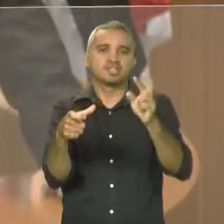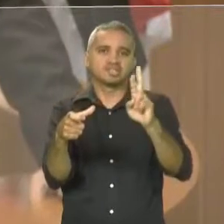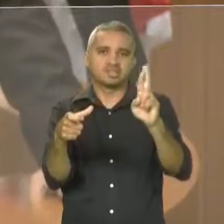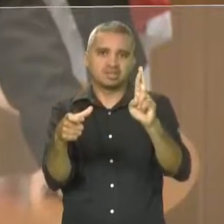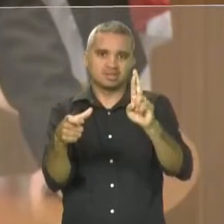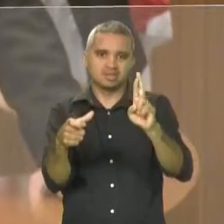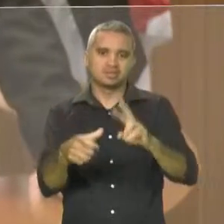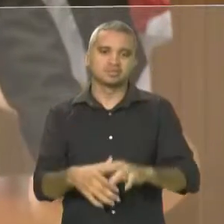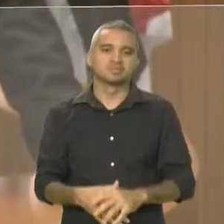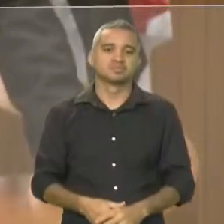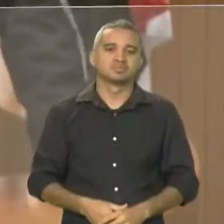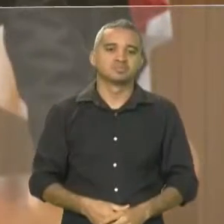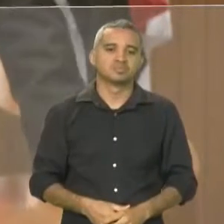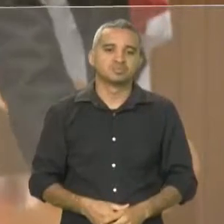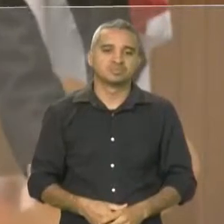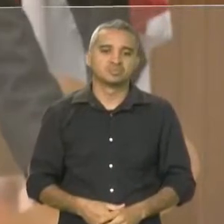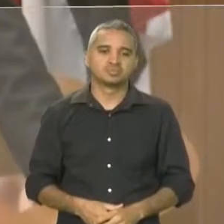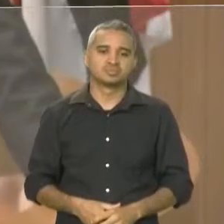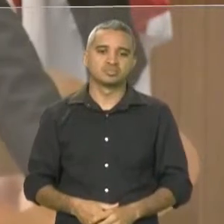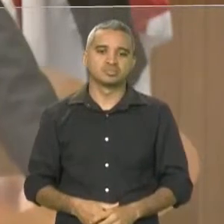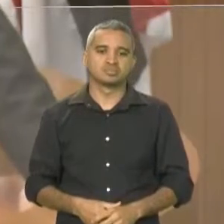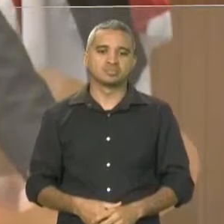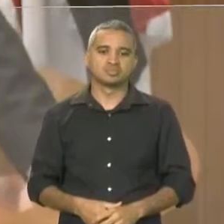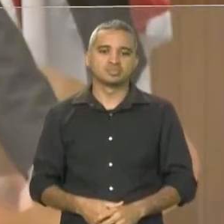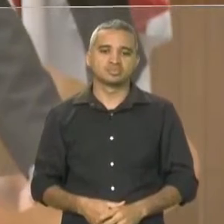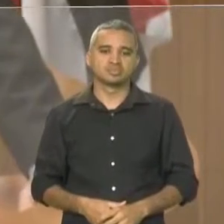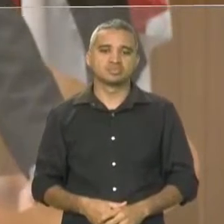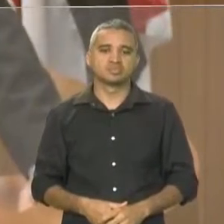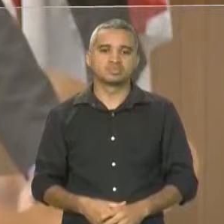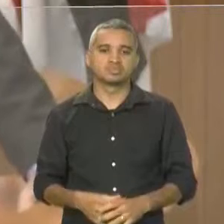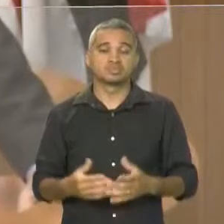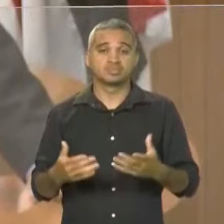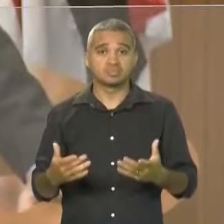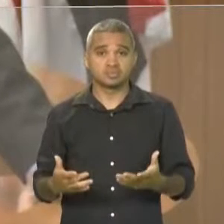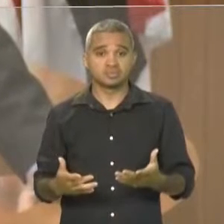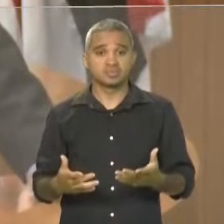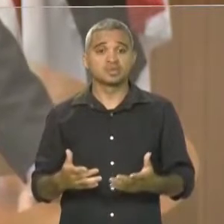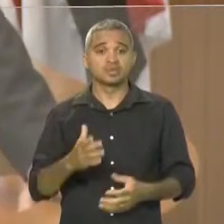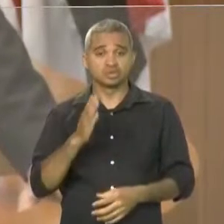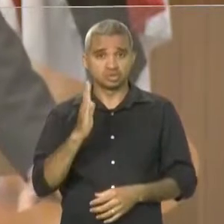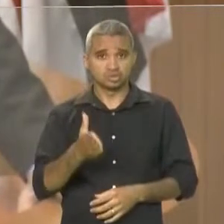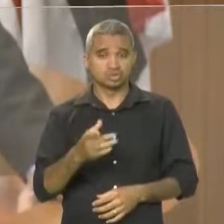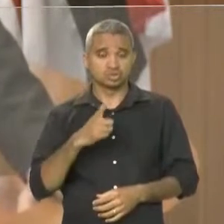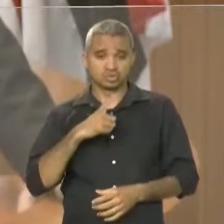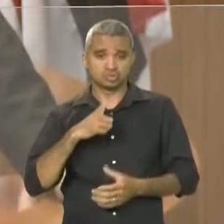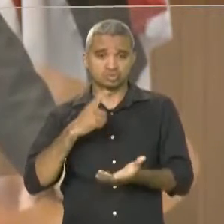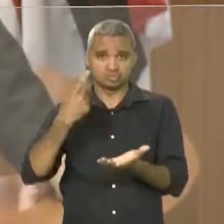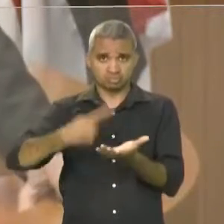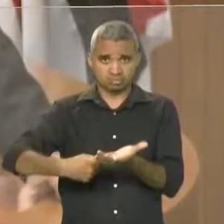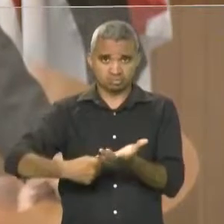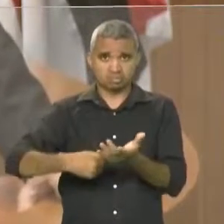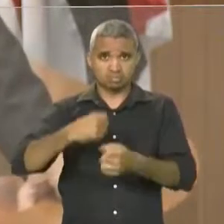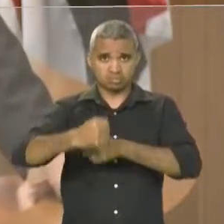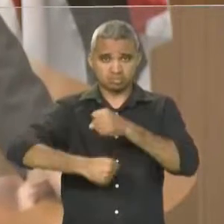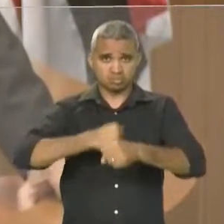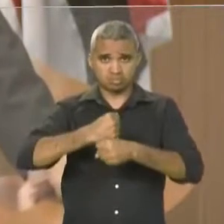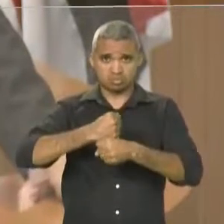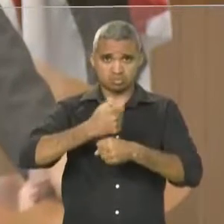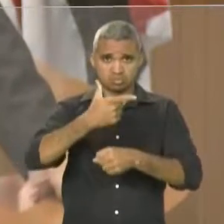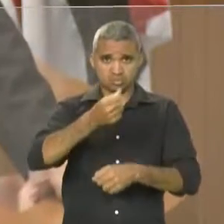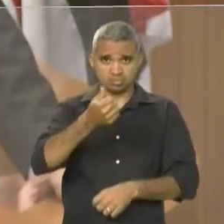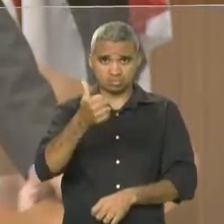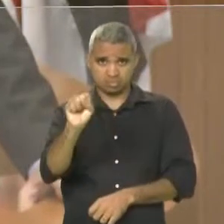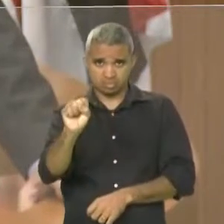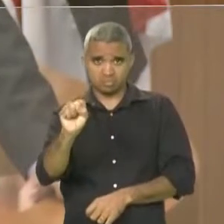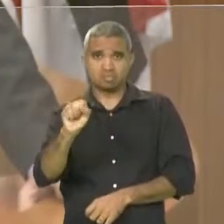final do mandato que exerço, até porque já tenho um compromisso de no próximo ano destinar uma emenda de R$